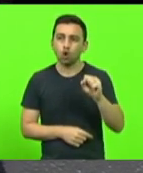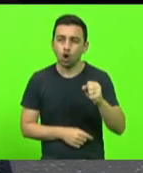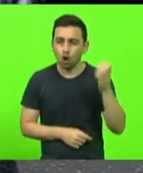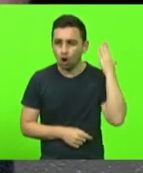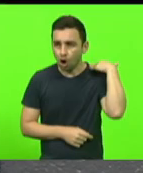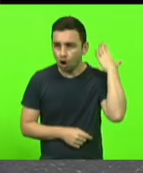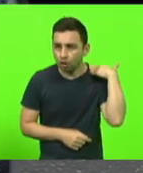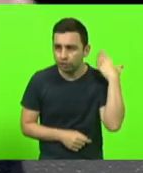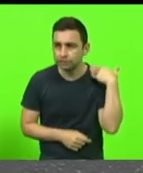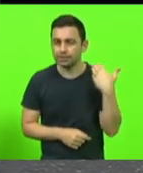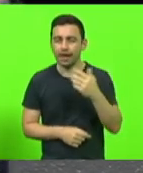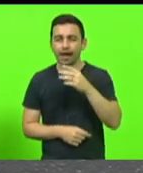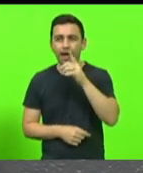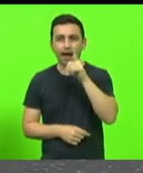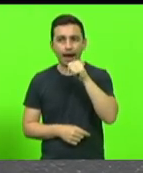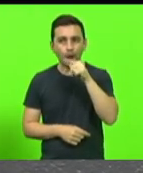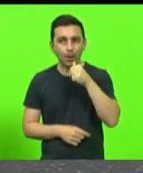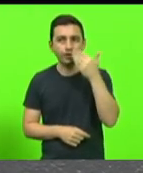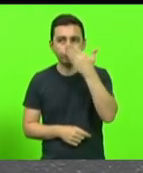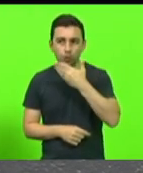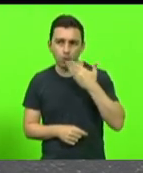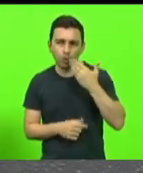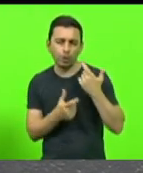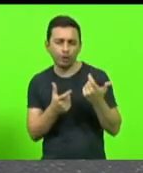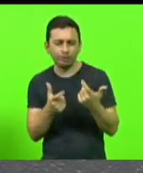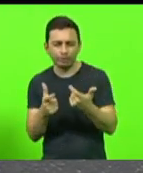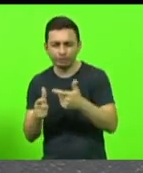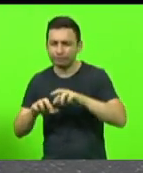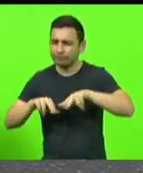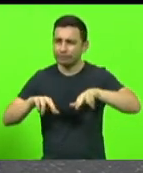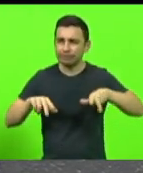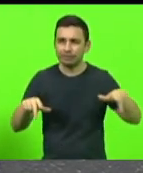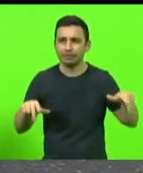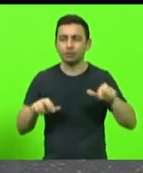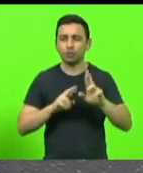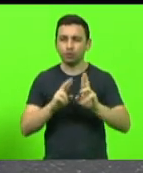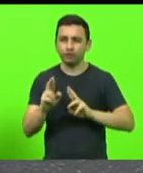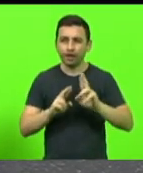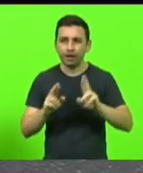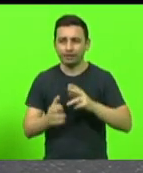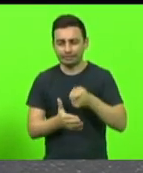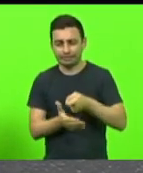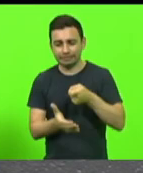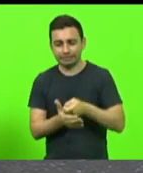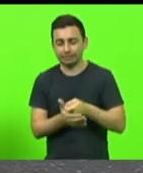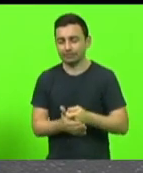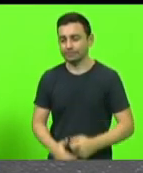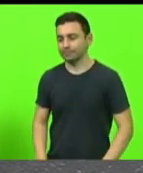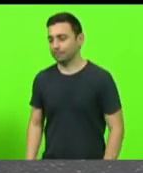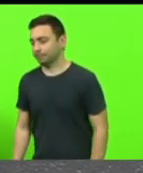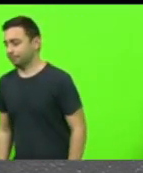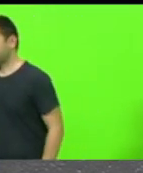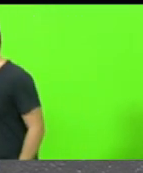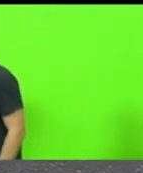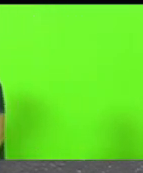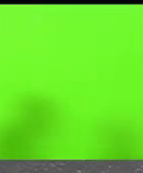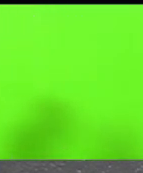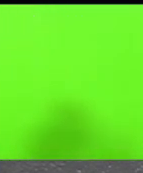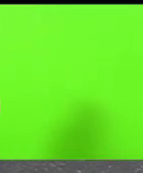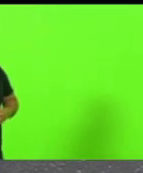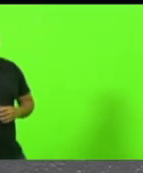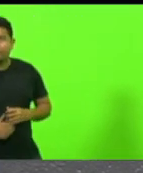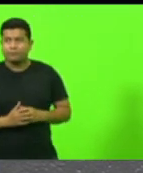enfim, Água Doce, temos muitos trechos rodoviários que exigiam já há algum tempo as providências que foram